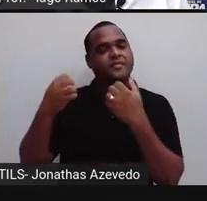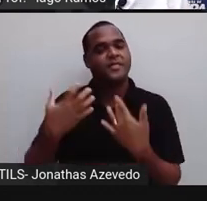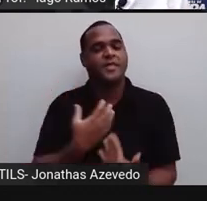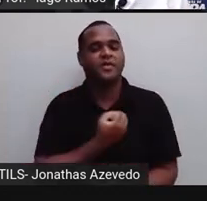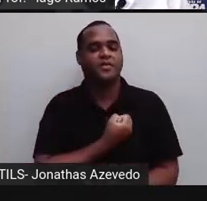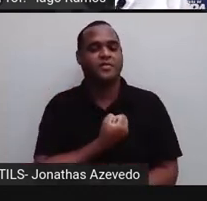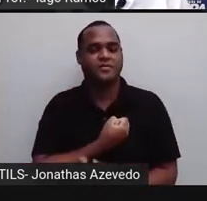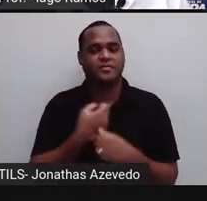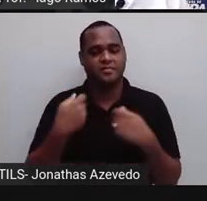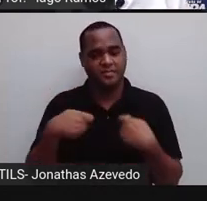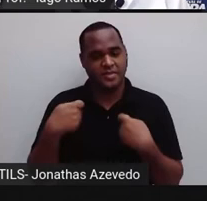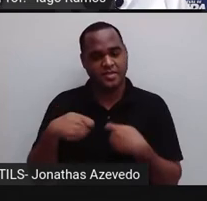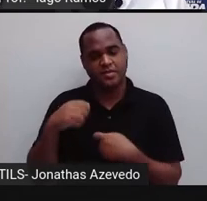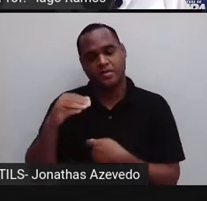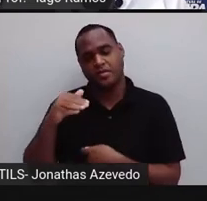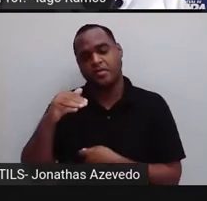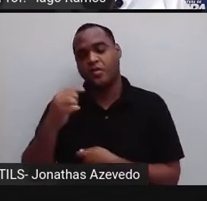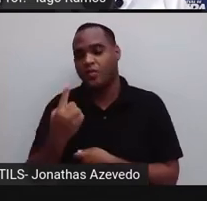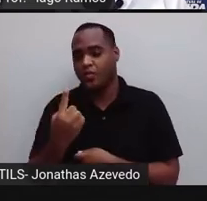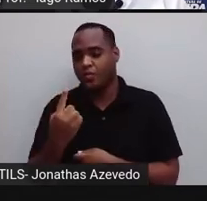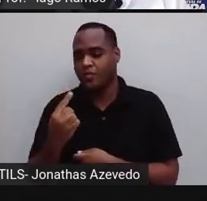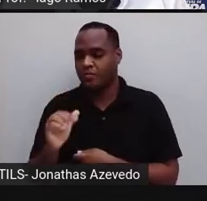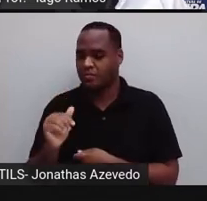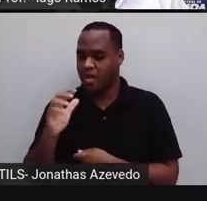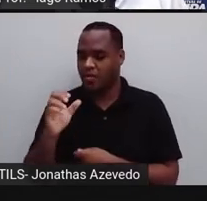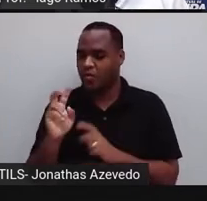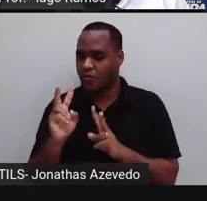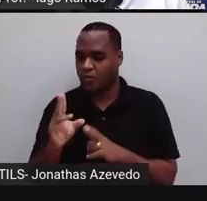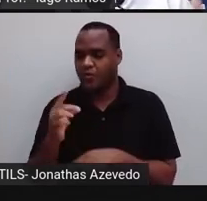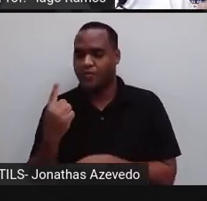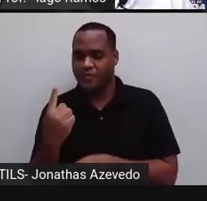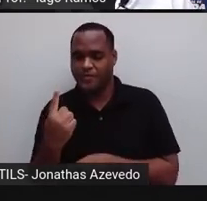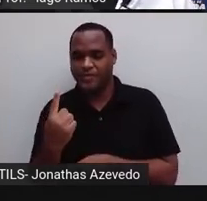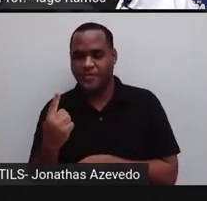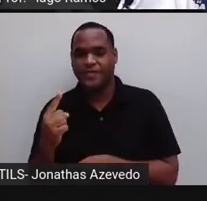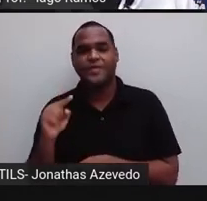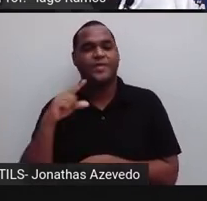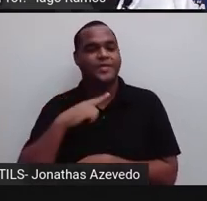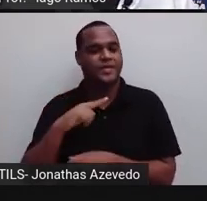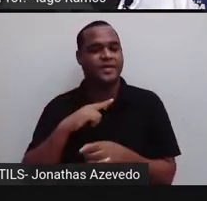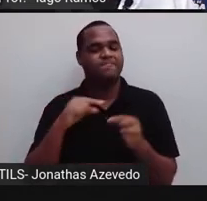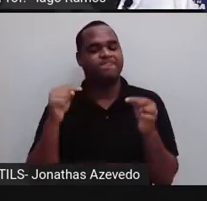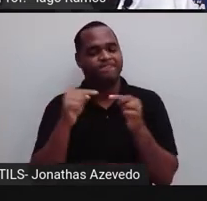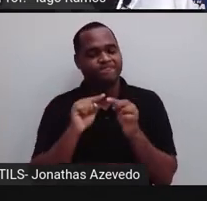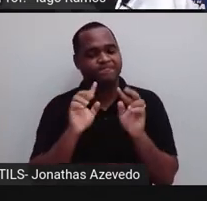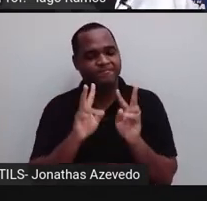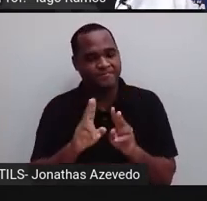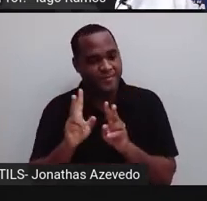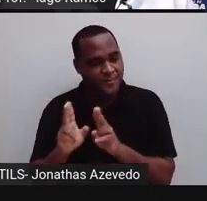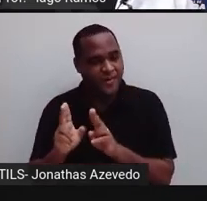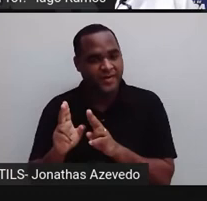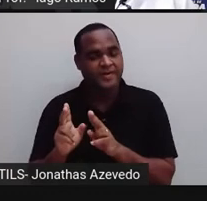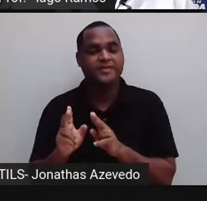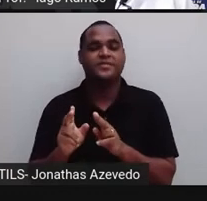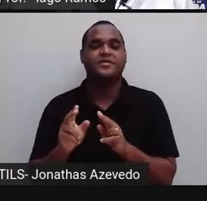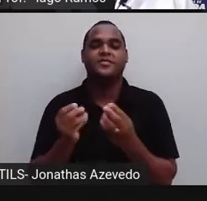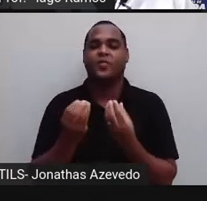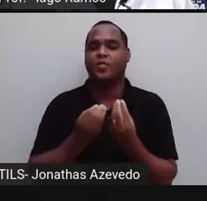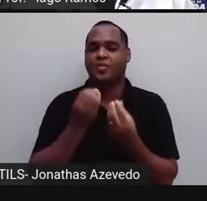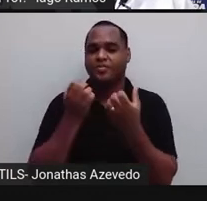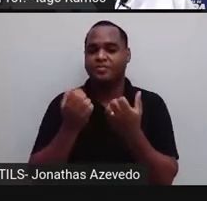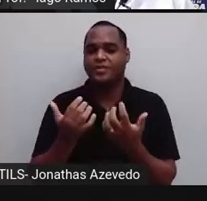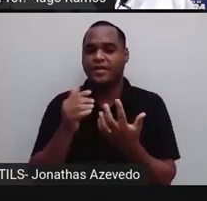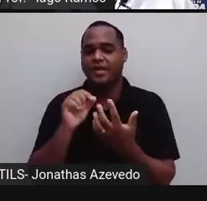que ser maior ou igual a 1 e ao mesmo tempo ele tem que ser